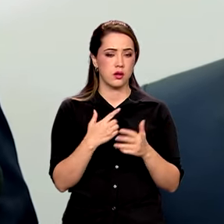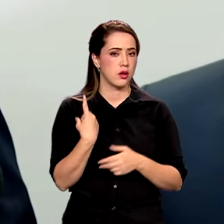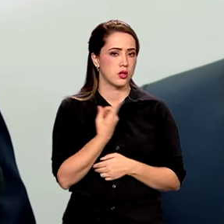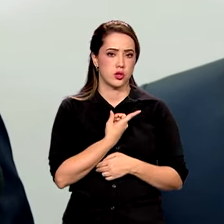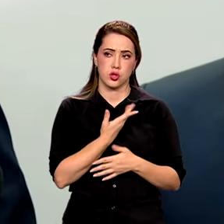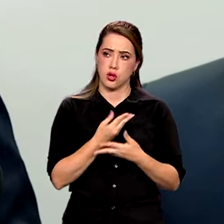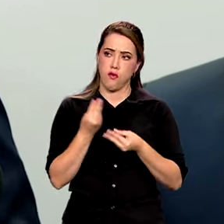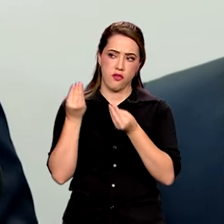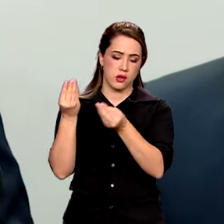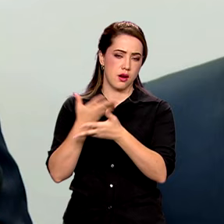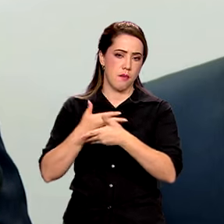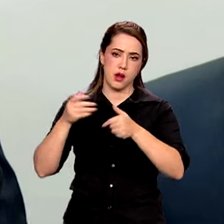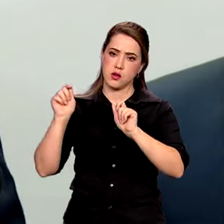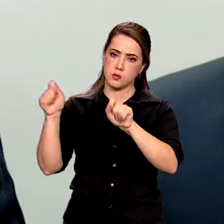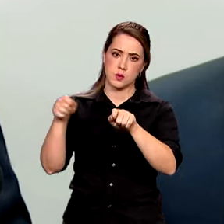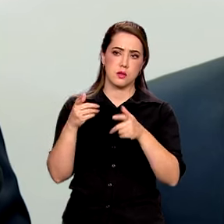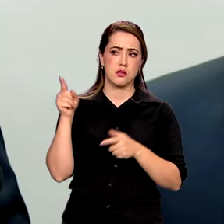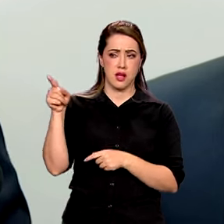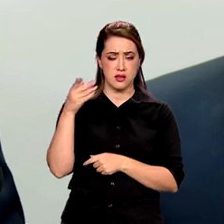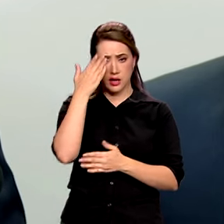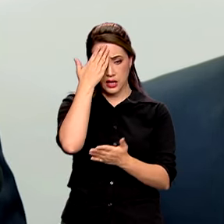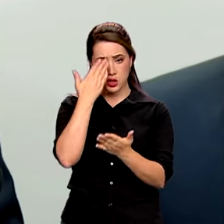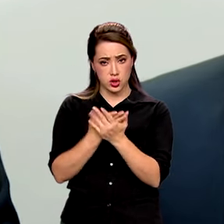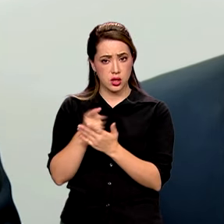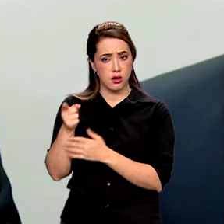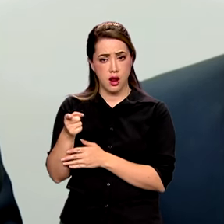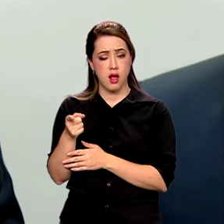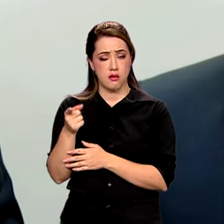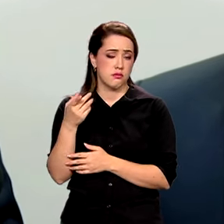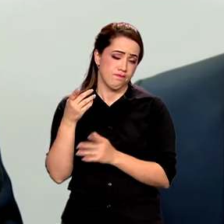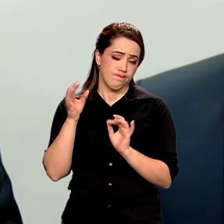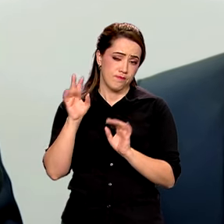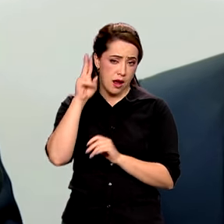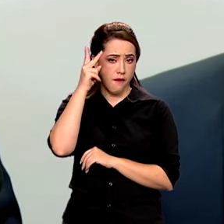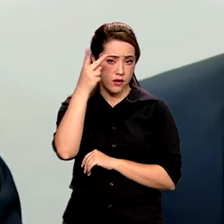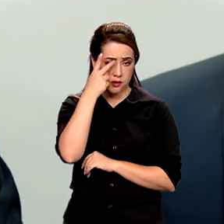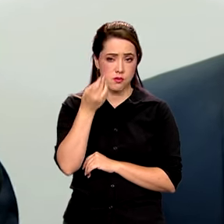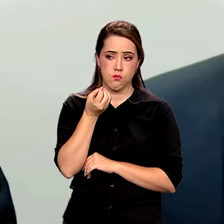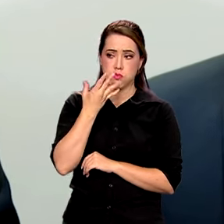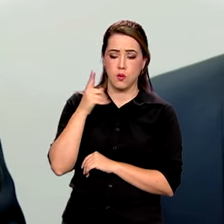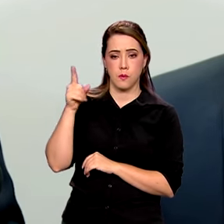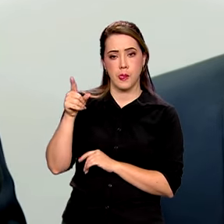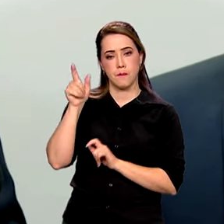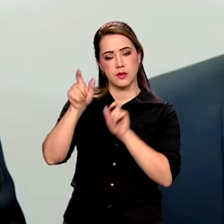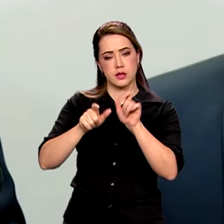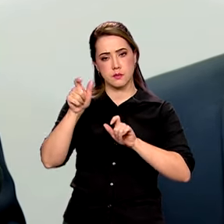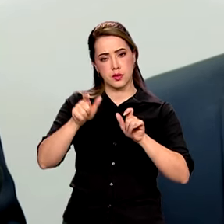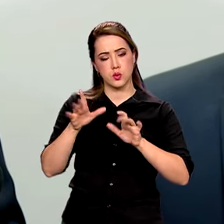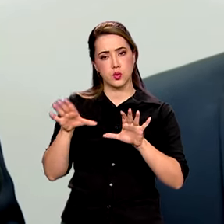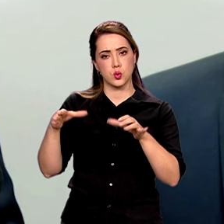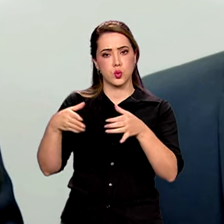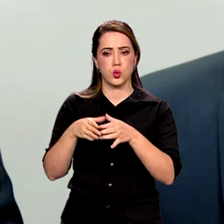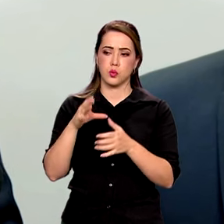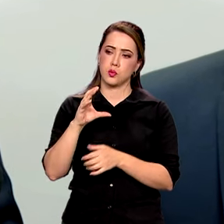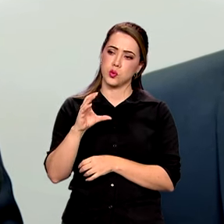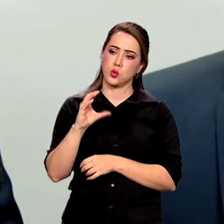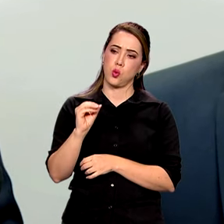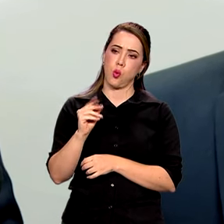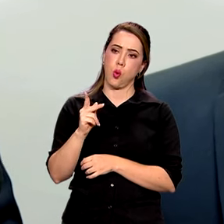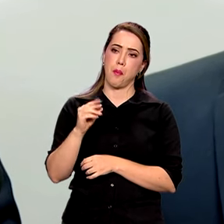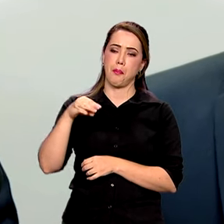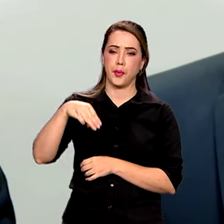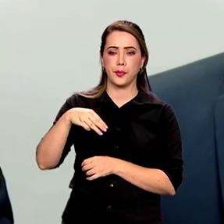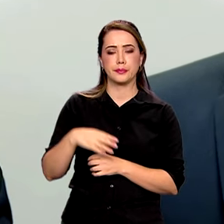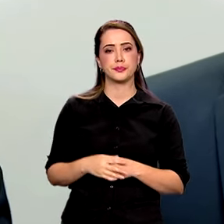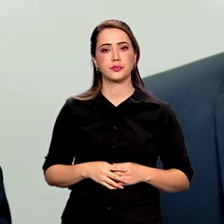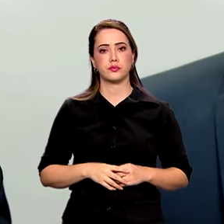informação possível, confiando, evidentemente, no bom senso dos nove componentes do cupom. Senhor ministro, até